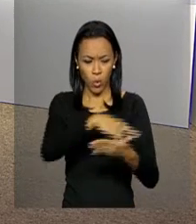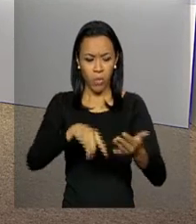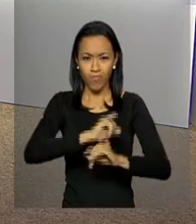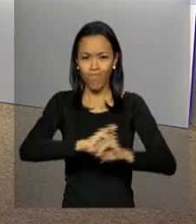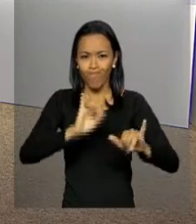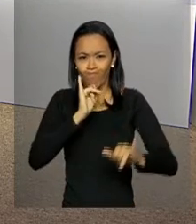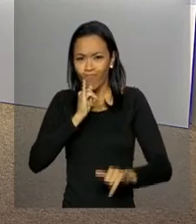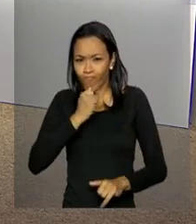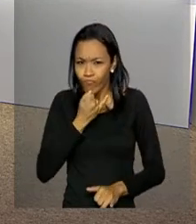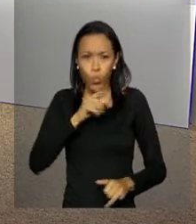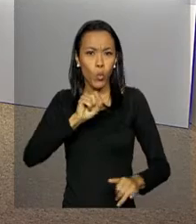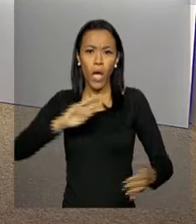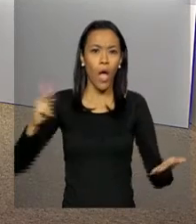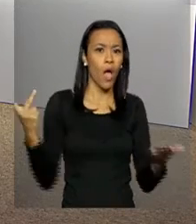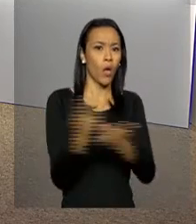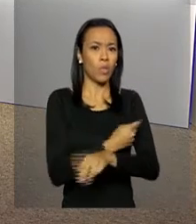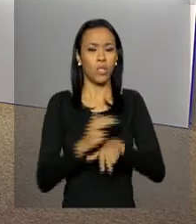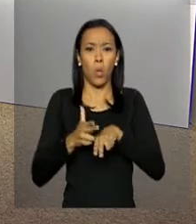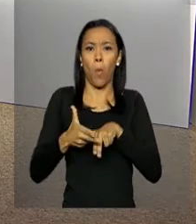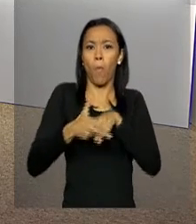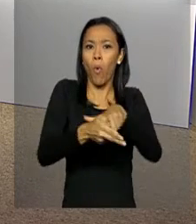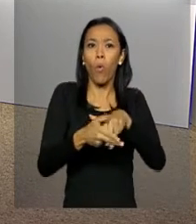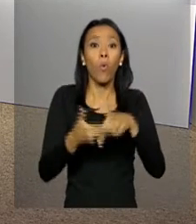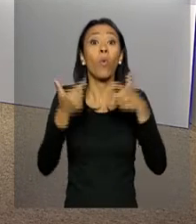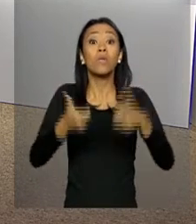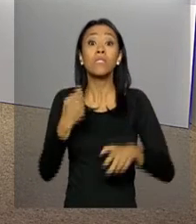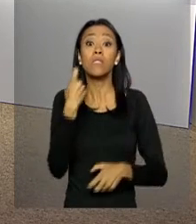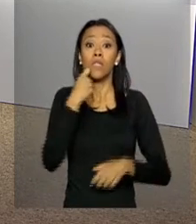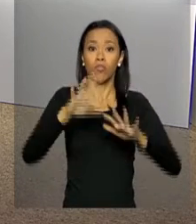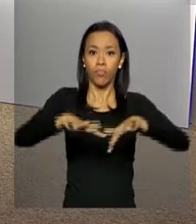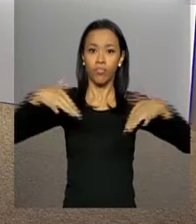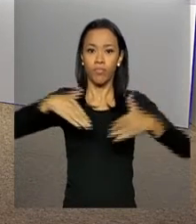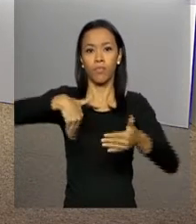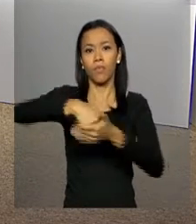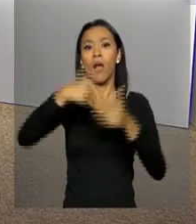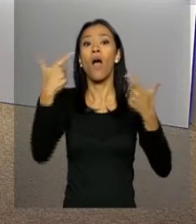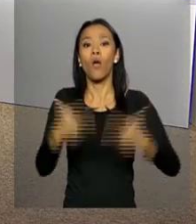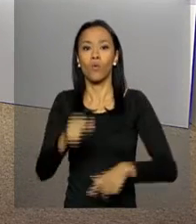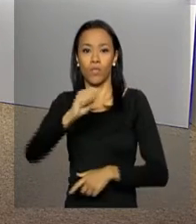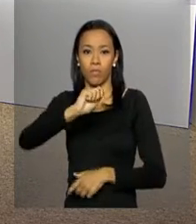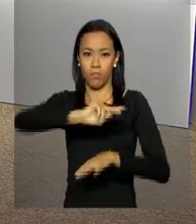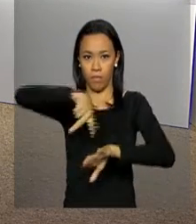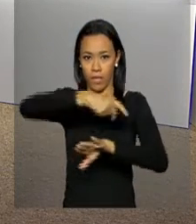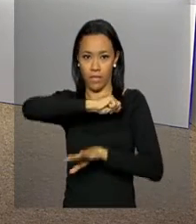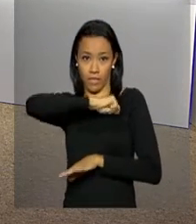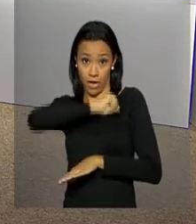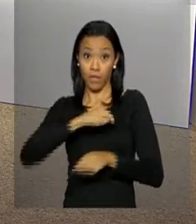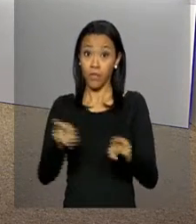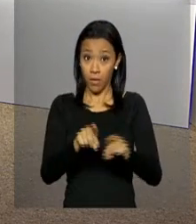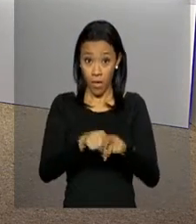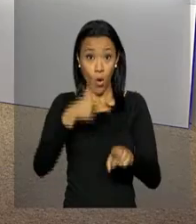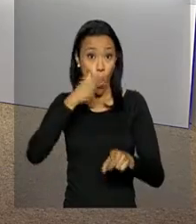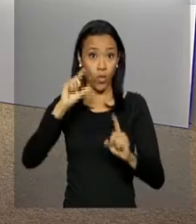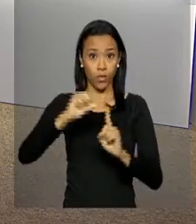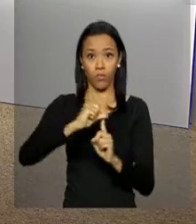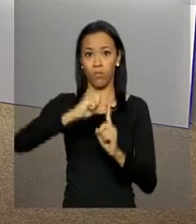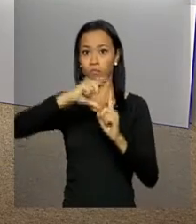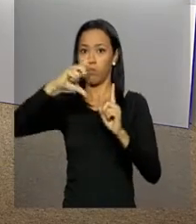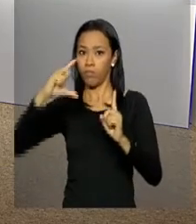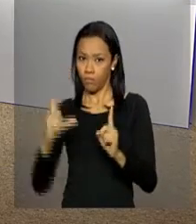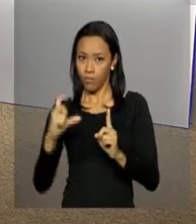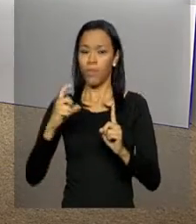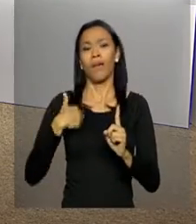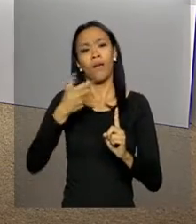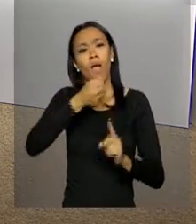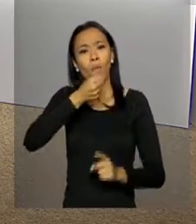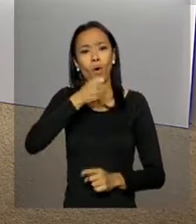os atentados terroristas ocorridos na sexta-feira num estádio de futebol no Iraque e ontem no Paquistão. O repórter João Pedro Neto tem